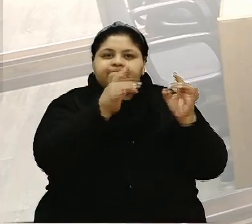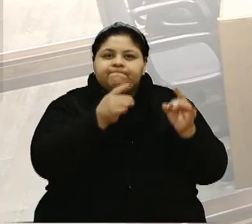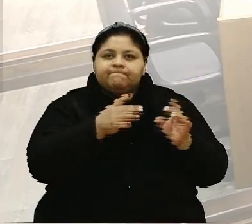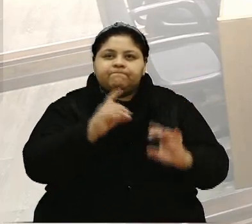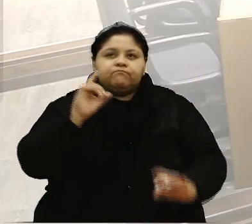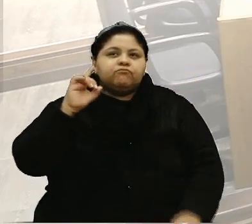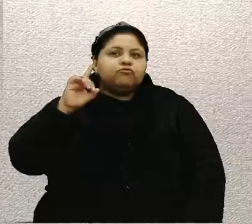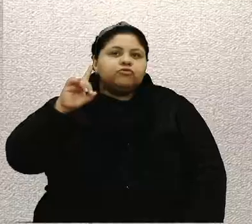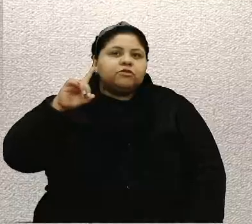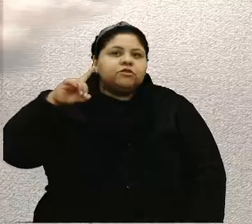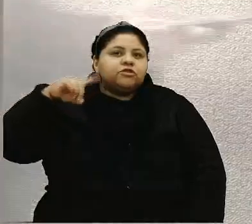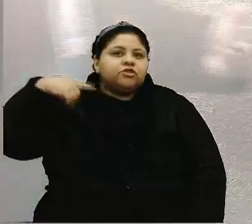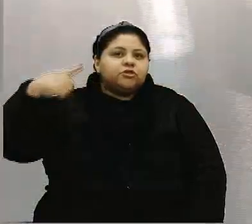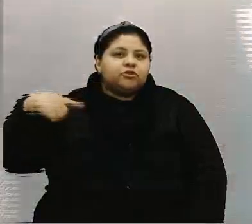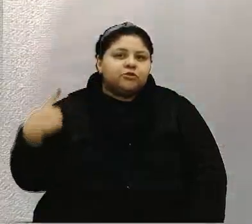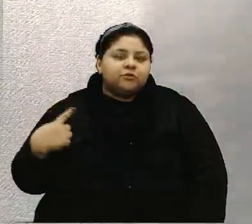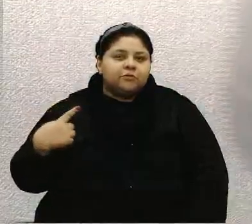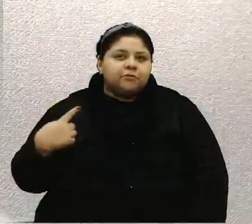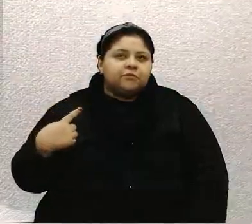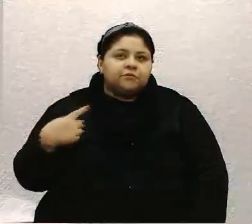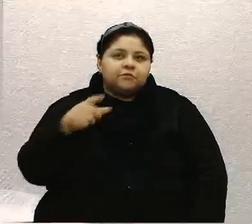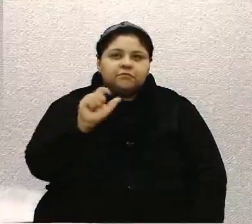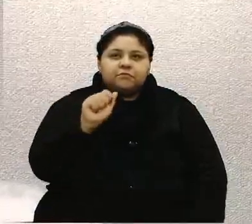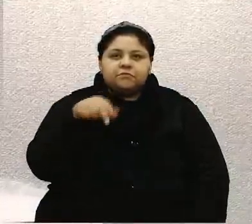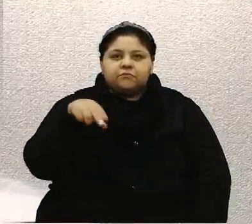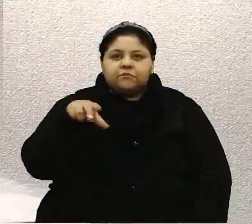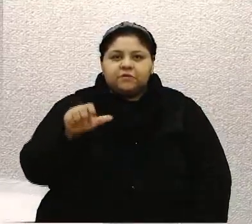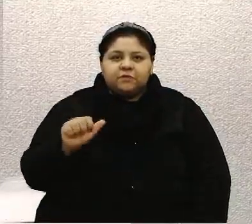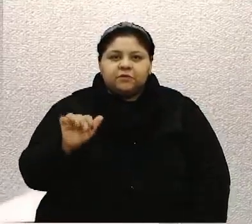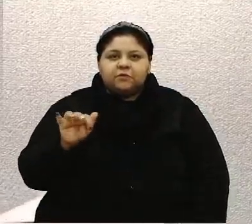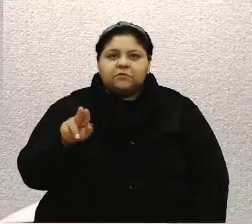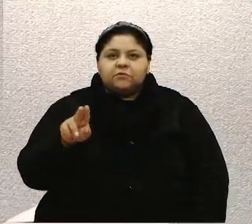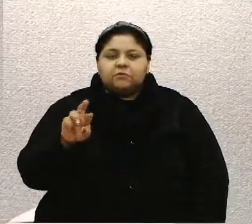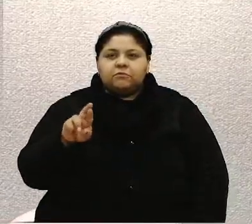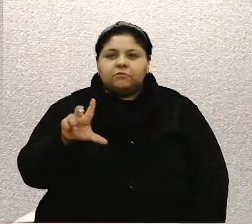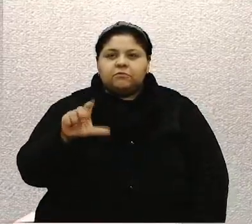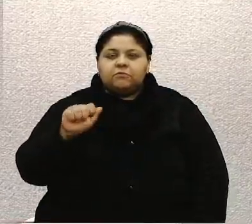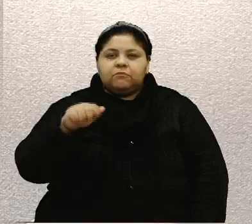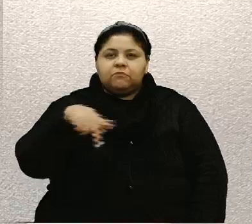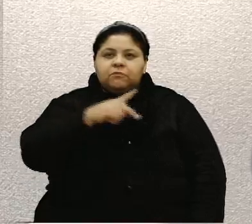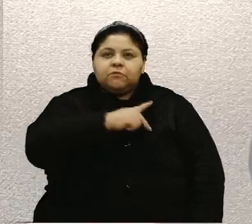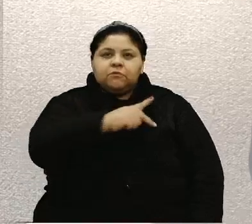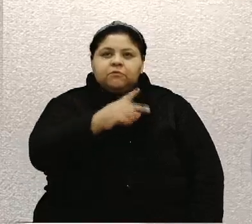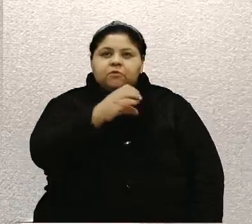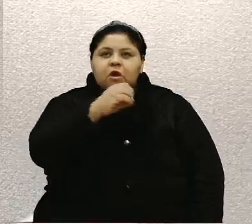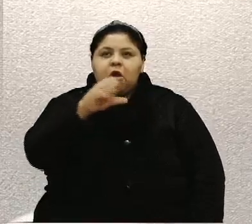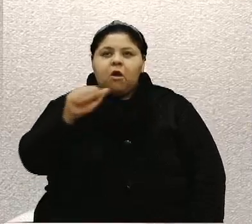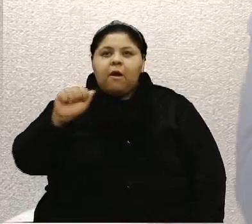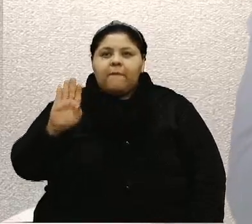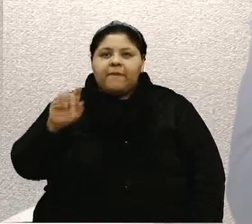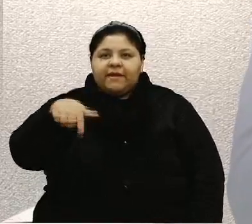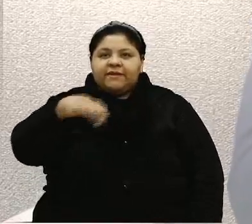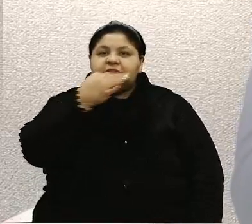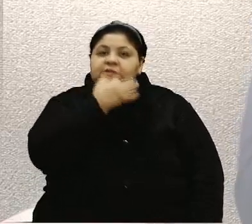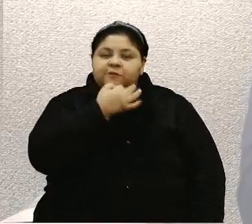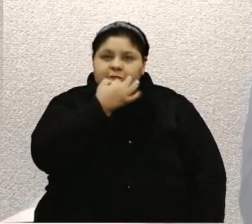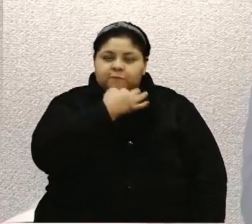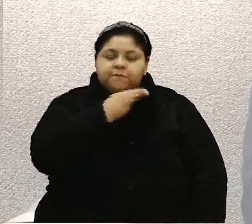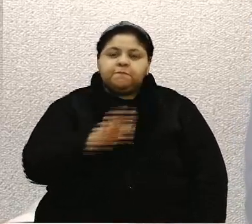advogados, a doutora Ana Furlan, presidente da Ordem dos Advogados, subseção de Caxias do Sul, que está aqui presente.